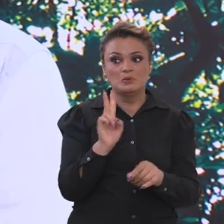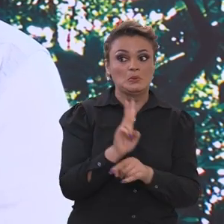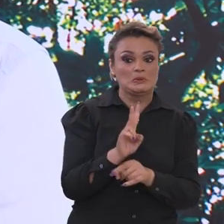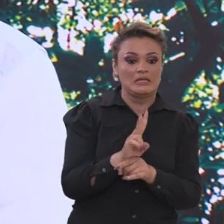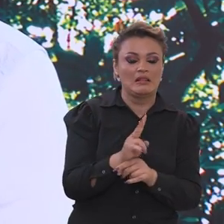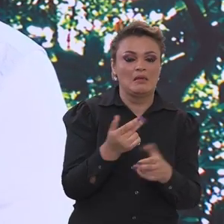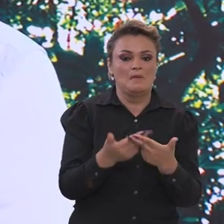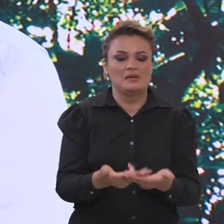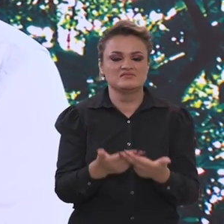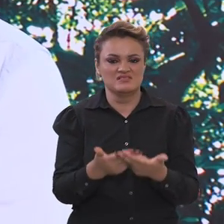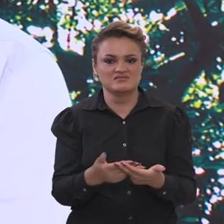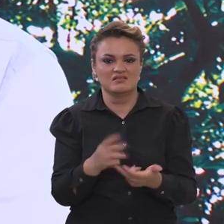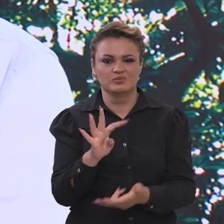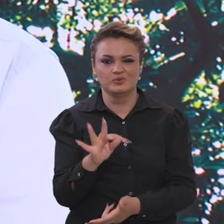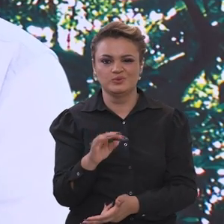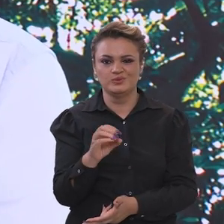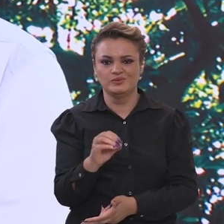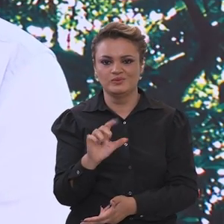tutela da tolerância